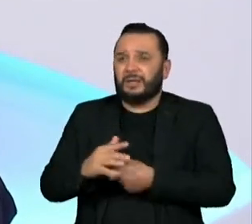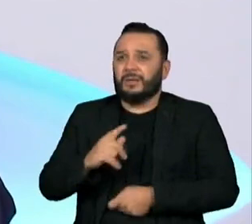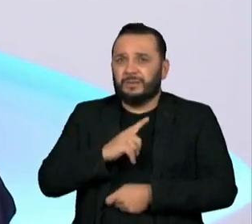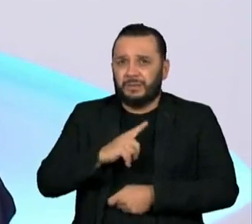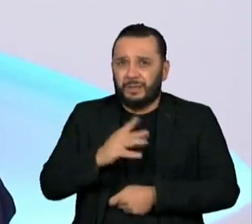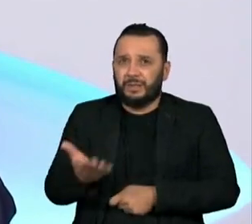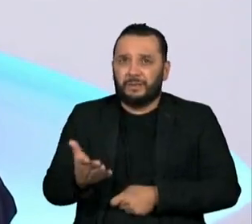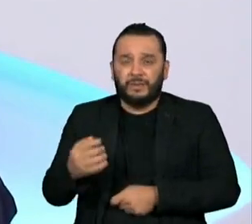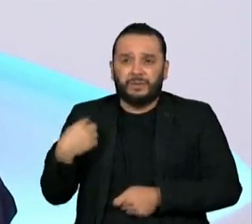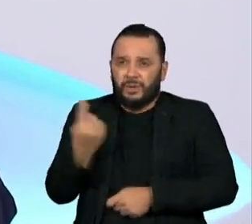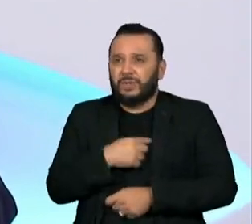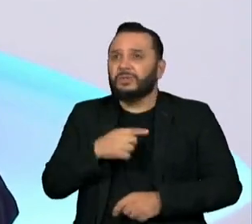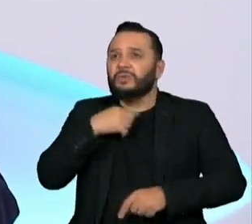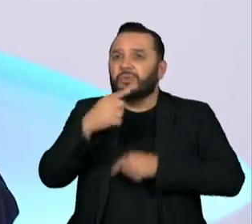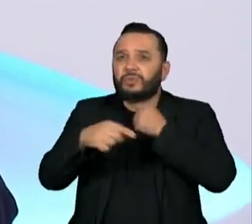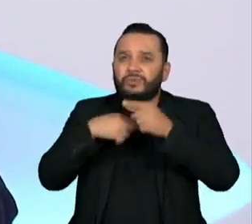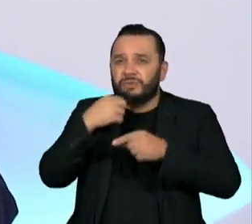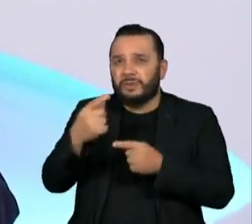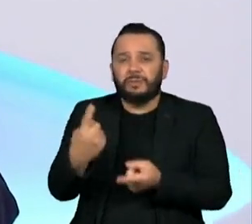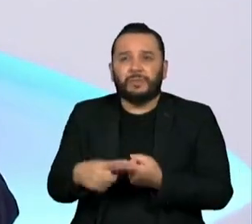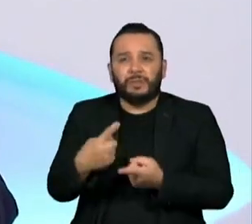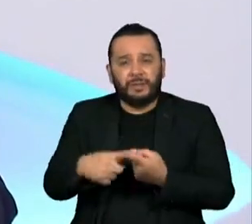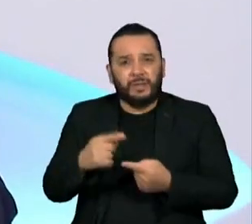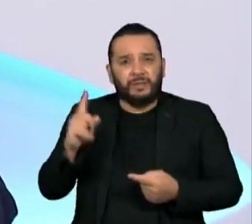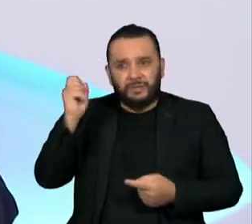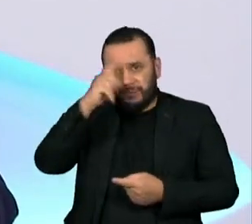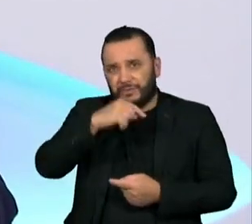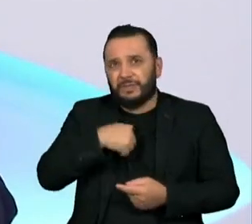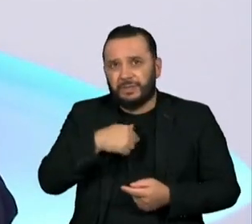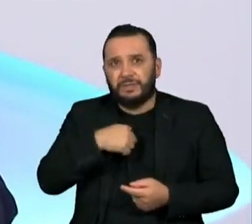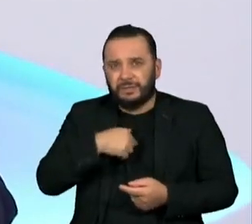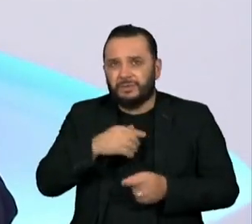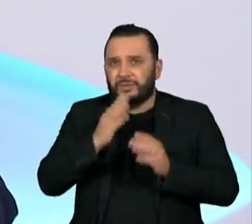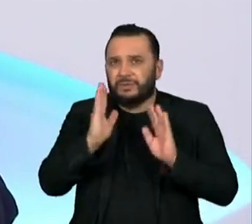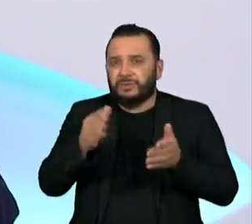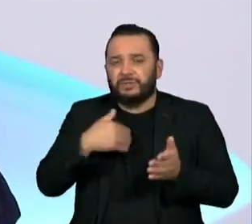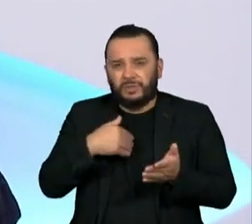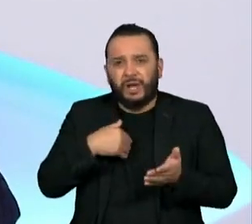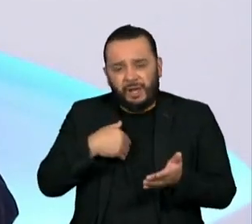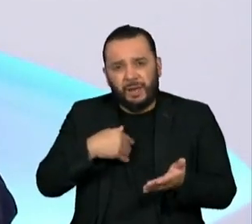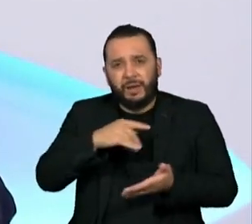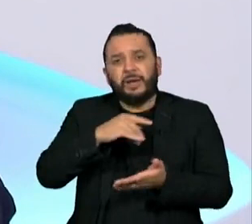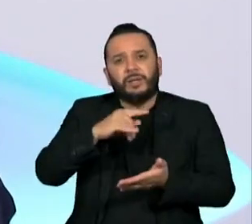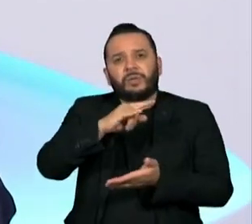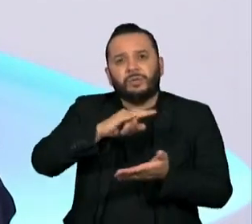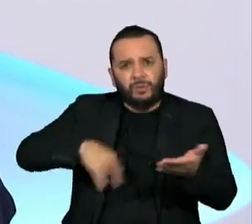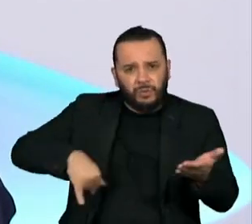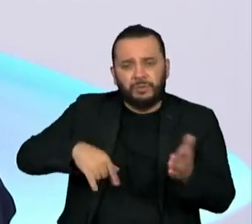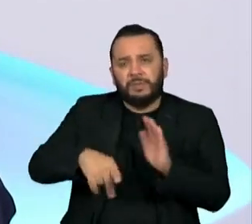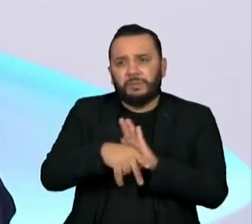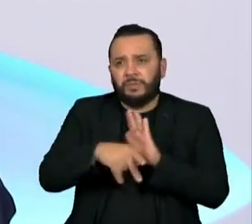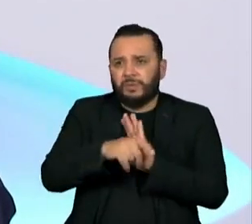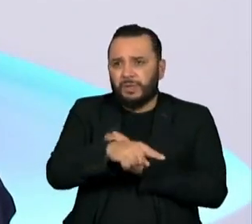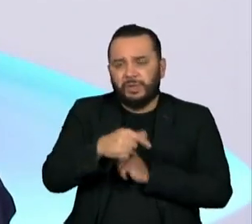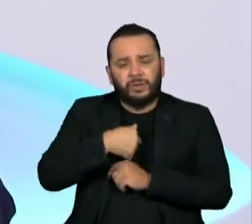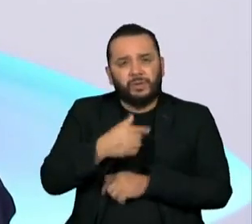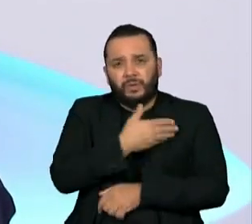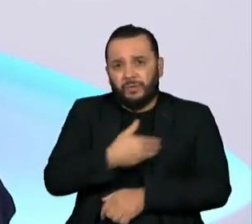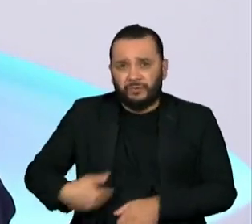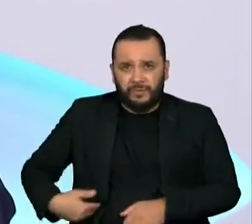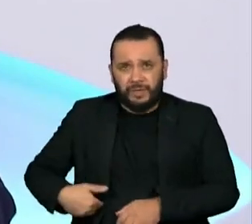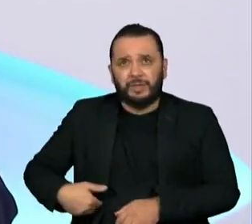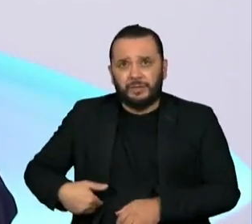tal que a gente tinha dificuldade em colocar papéis do governo vencendo a partir de começo de 2003.